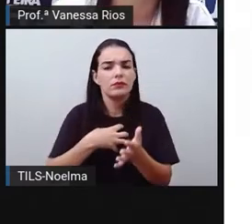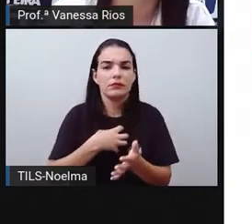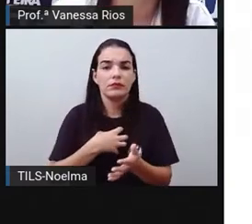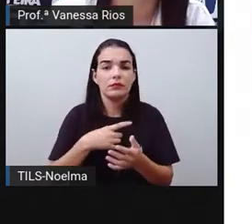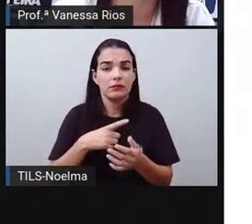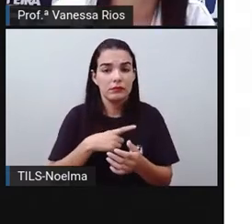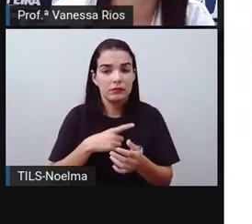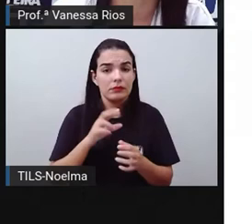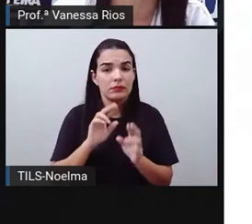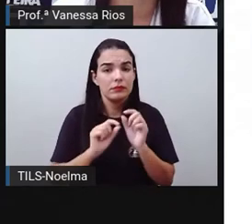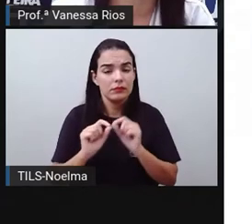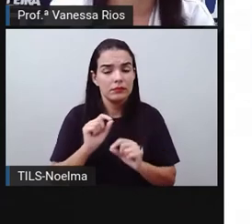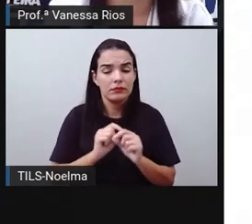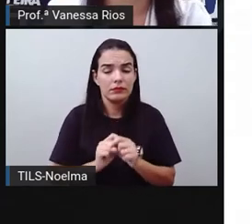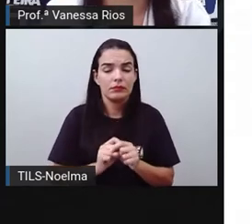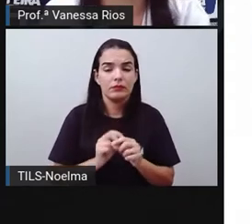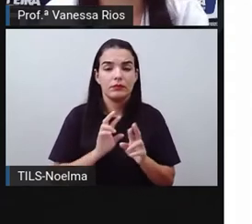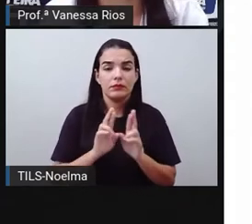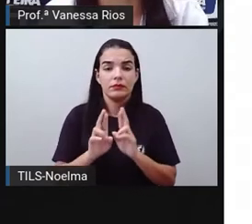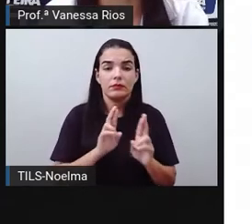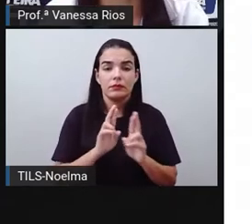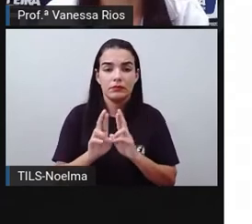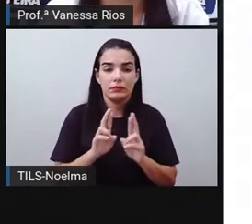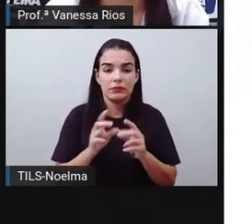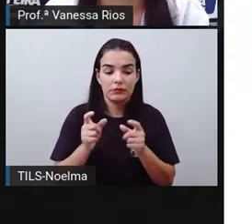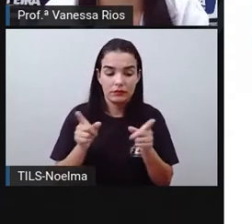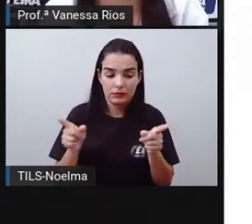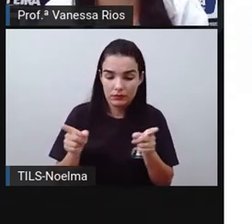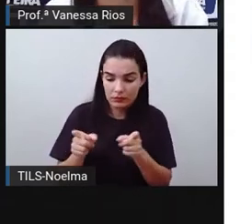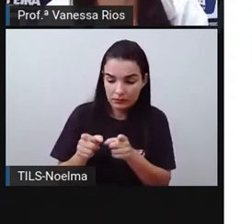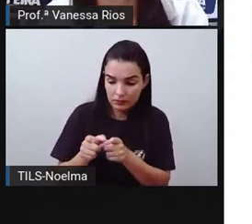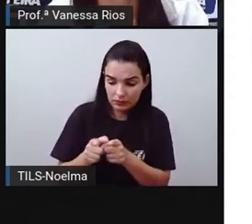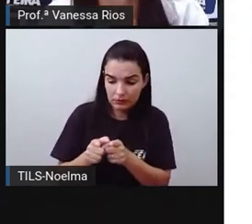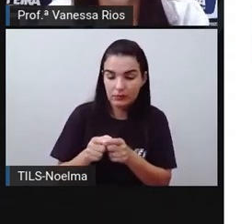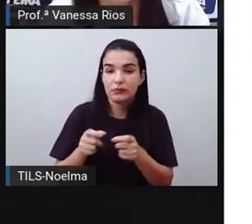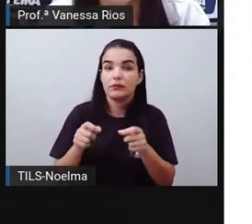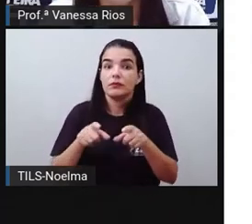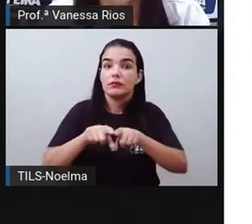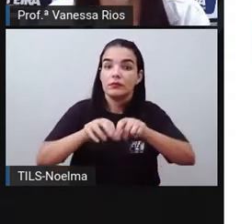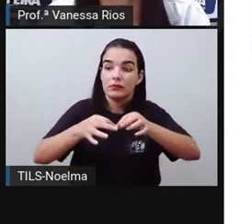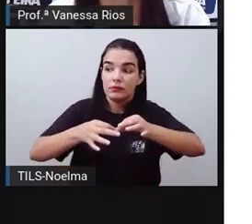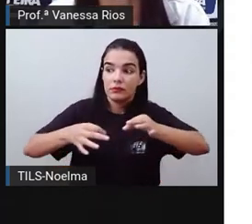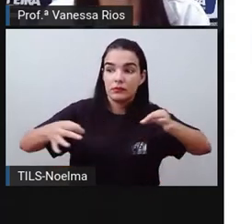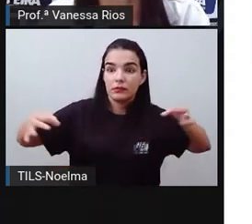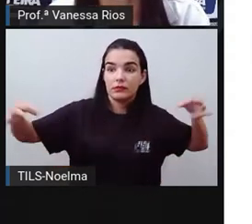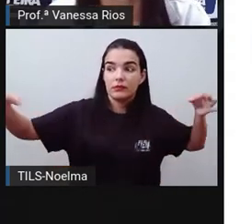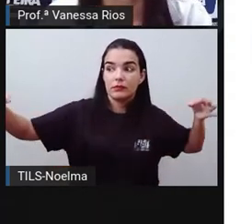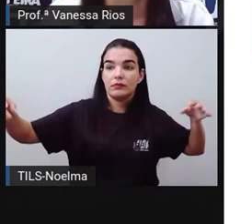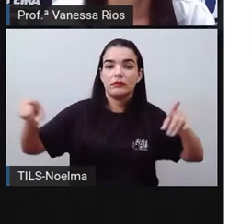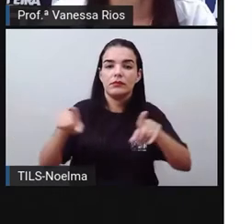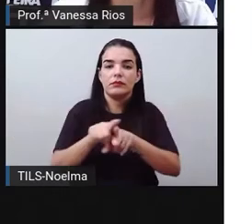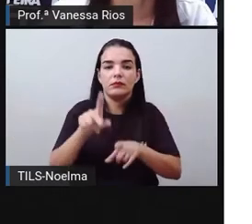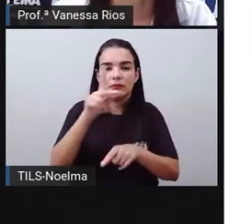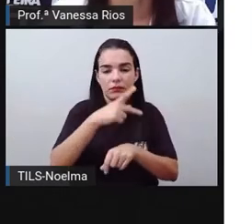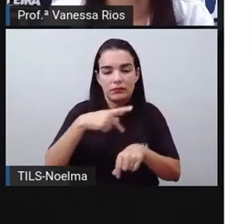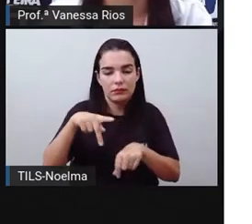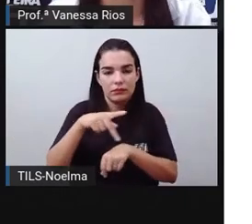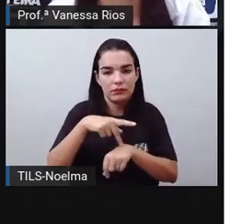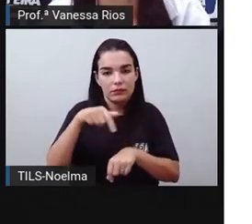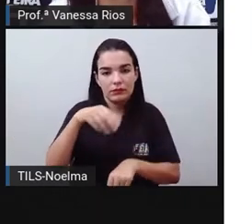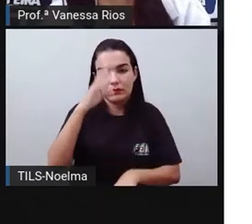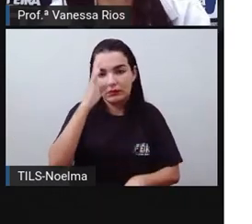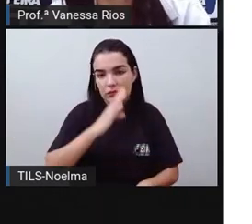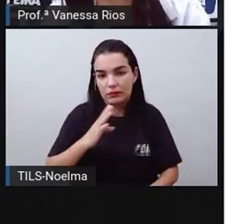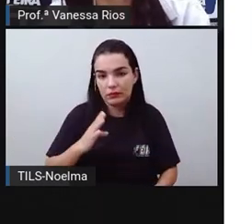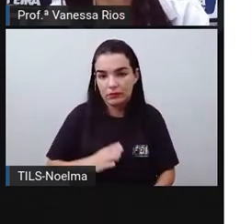rodoviário sendo utilizado para pequenas distâncias, para grandes distâncias em nosso país, levando